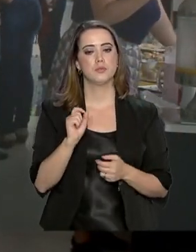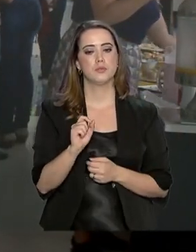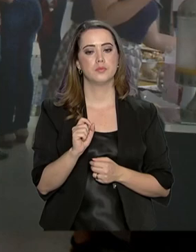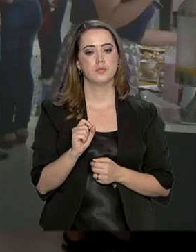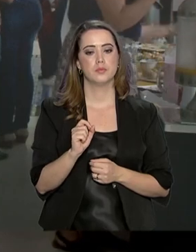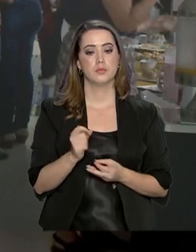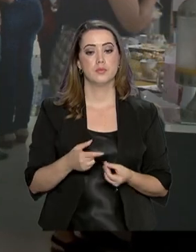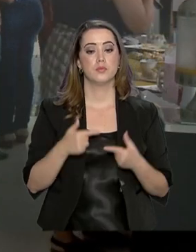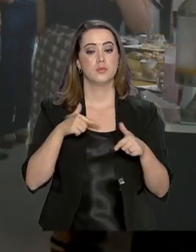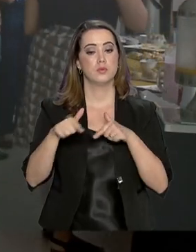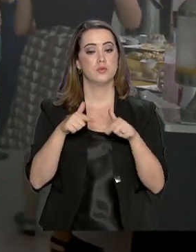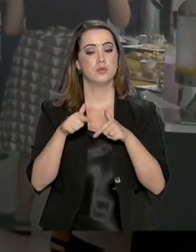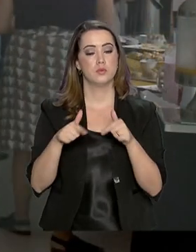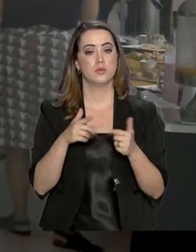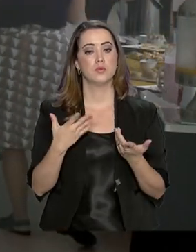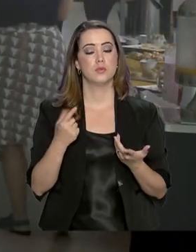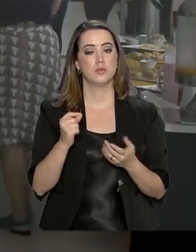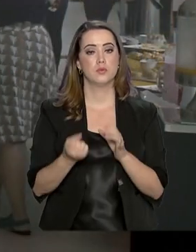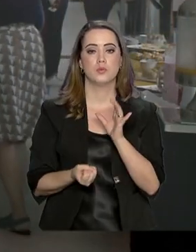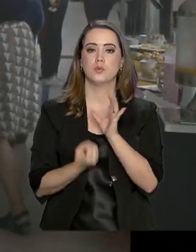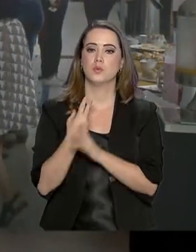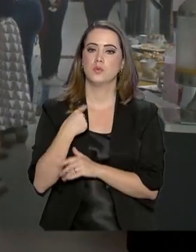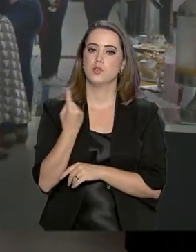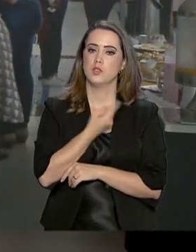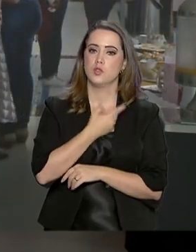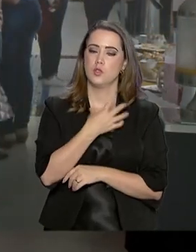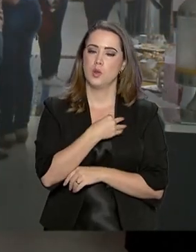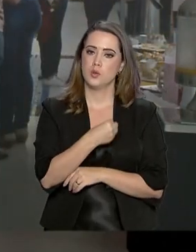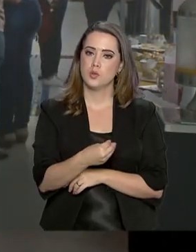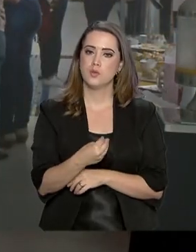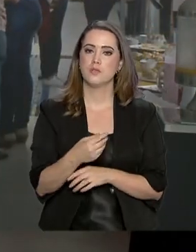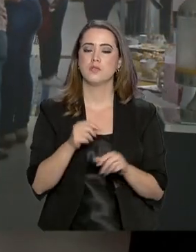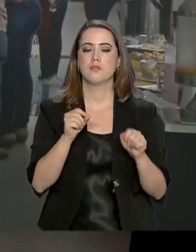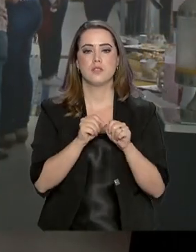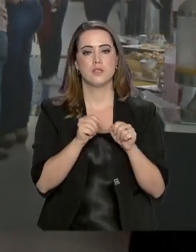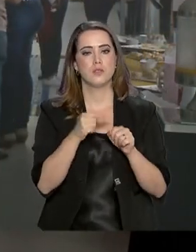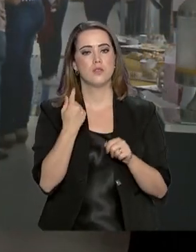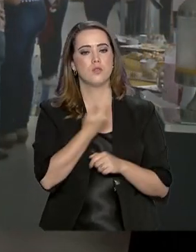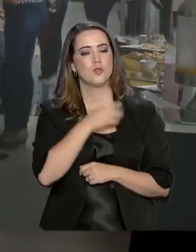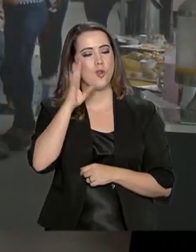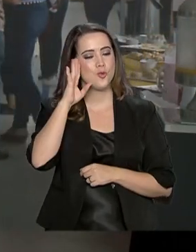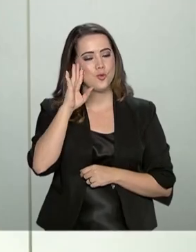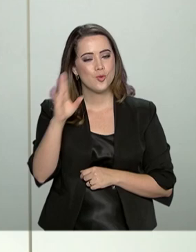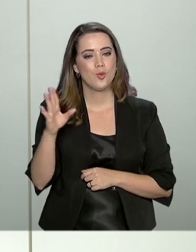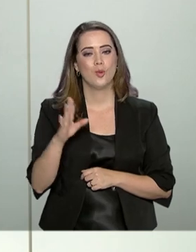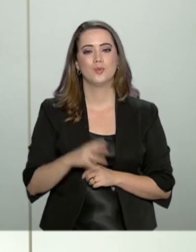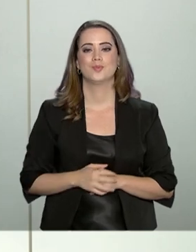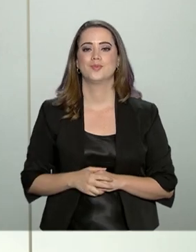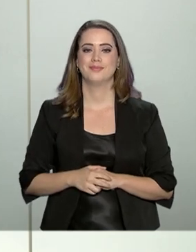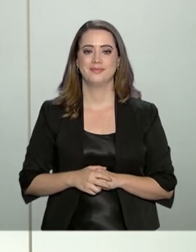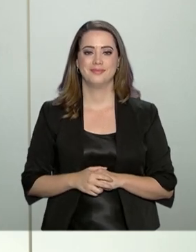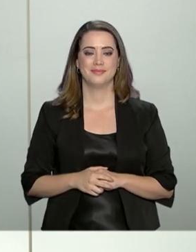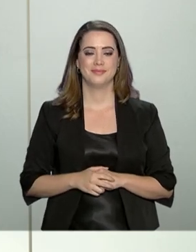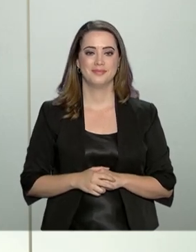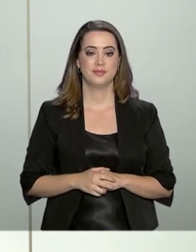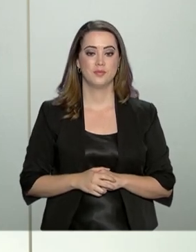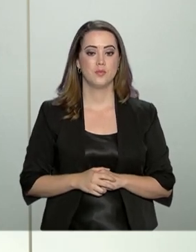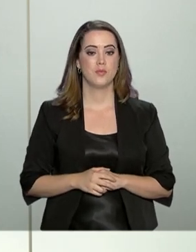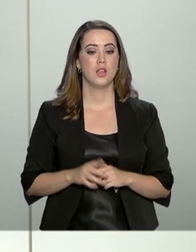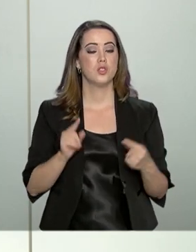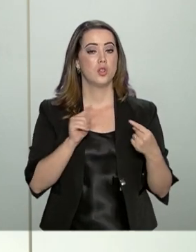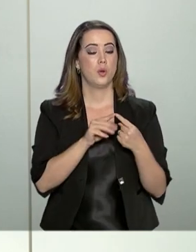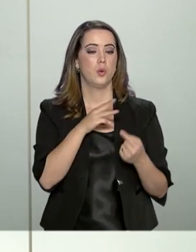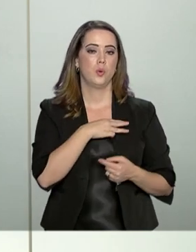trabalhar e de criar os nossos filhos, de realizar os nossos sonhos. De acordo com o ministro Marcos